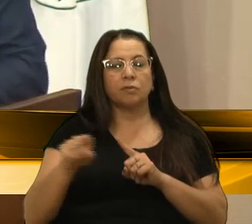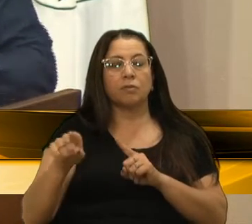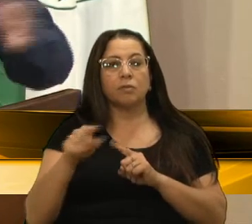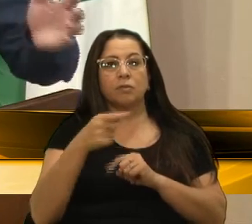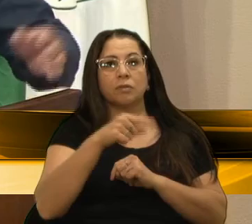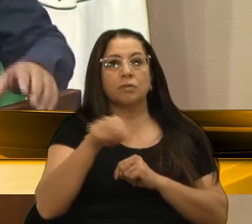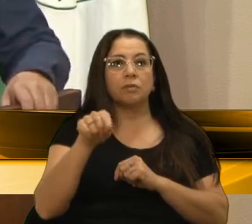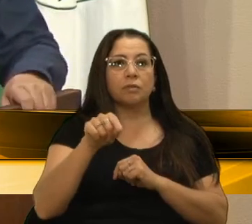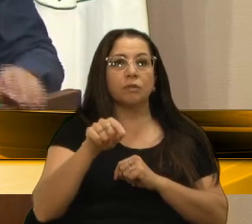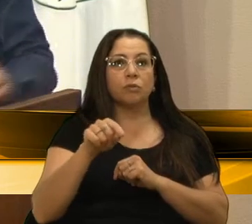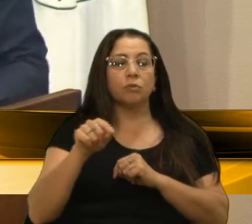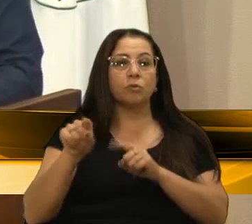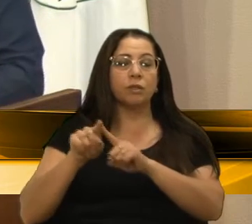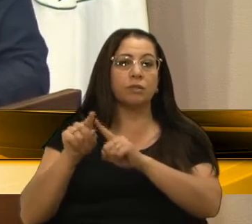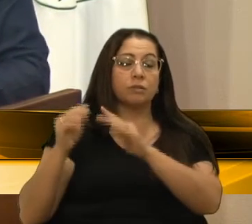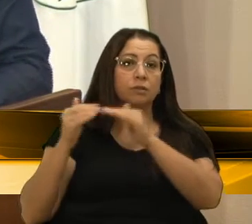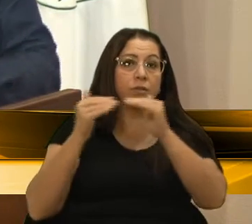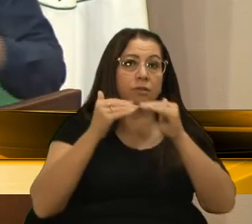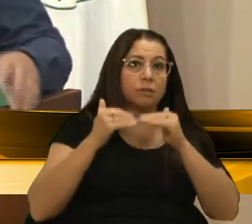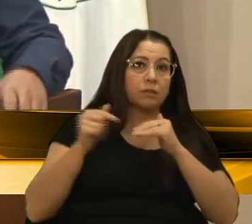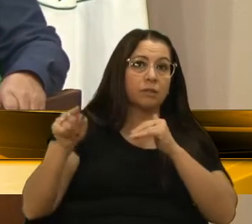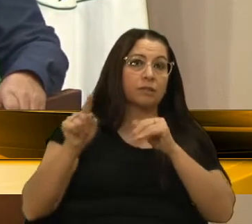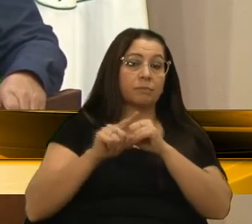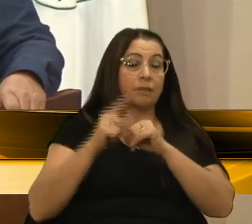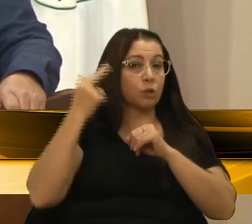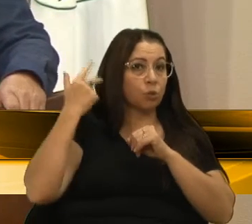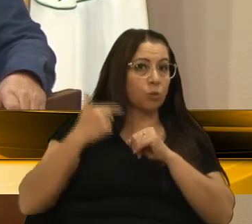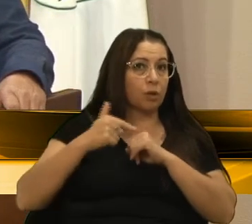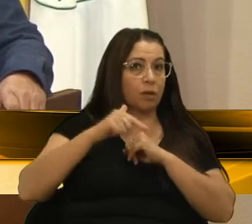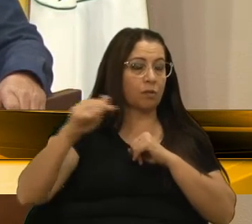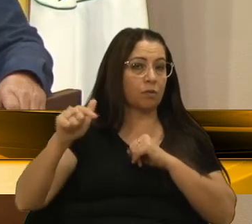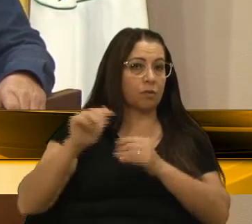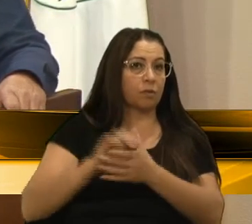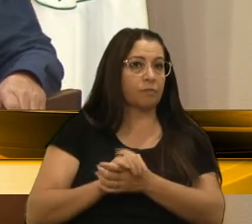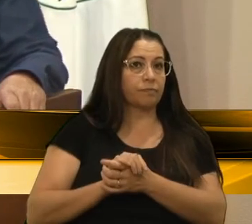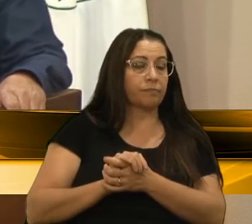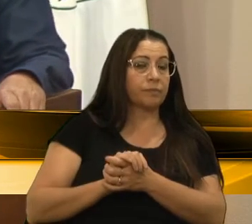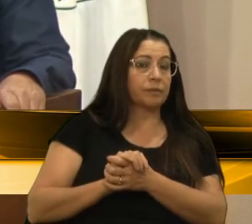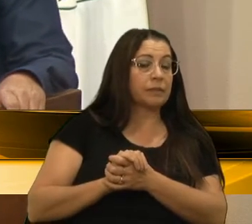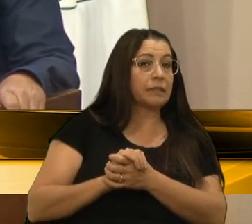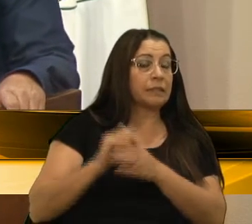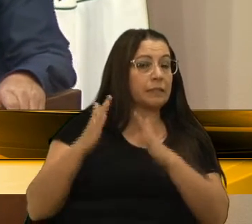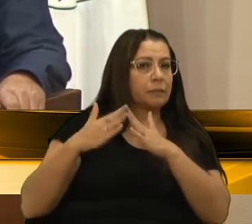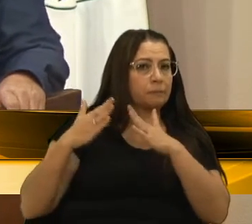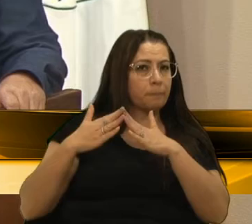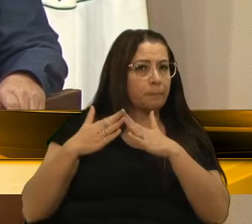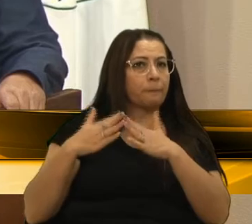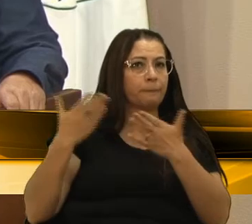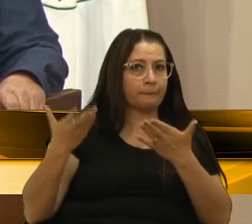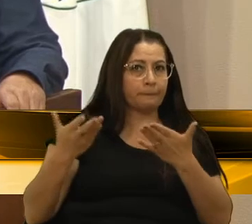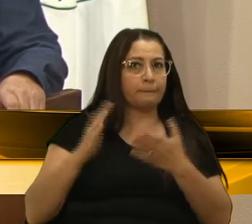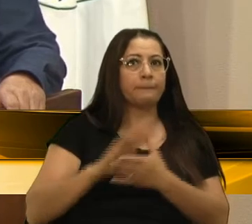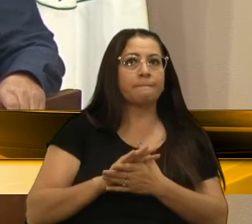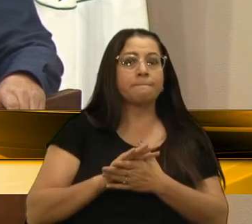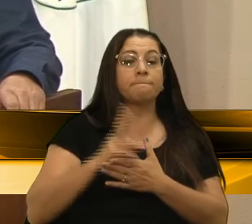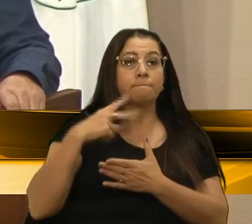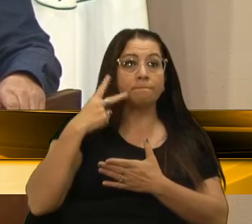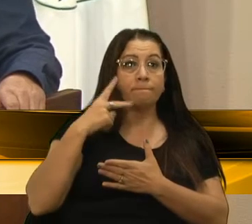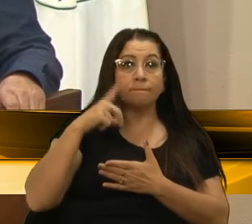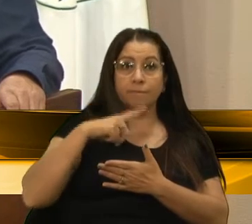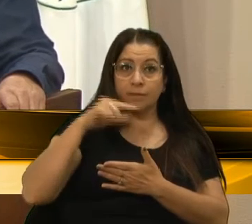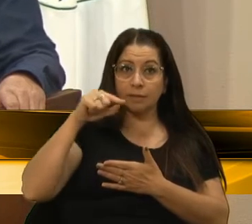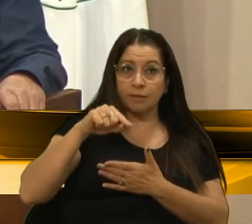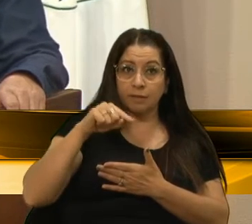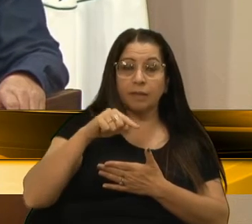podia até discordar, então, mas isso é natural, é natural, é natural da casa, é isso, mas assim, os vereadores que passaram por aqui,